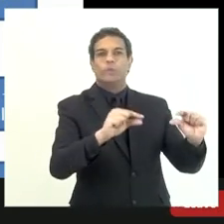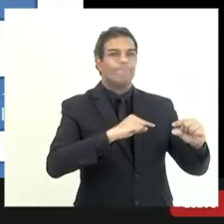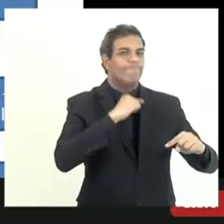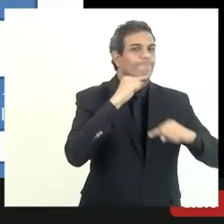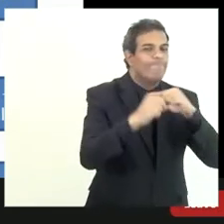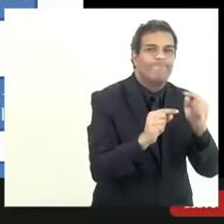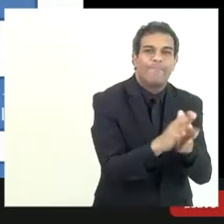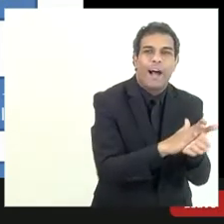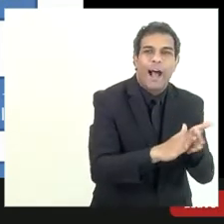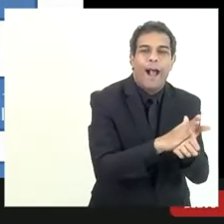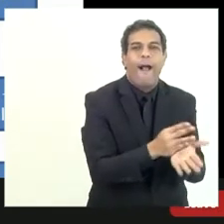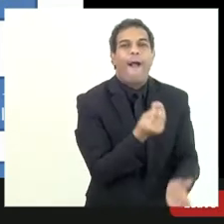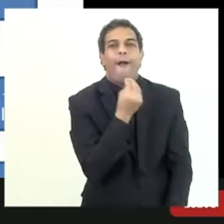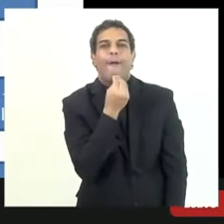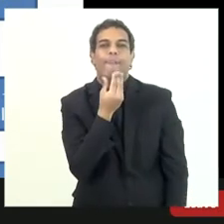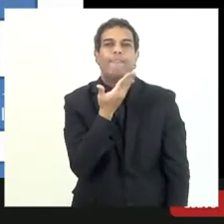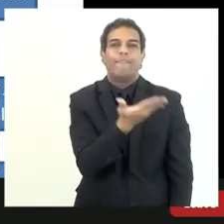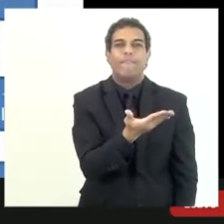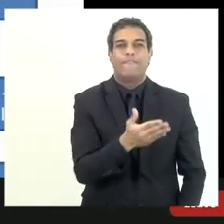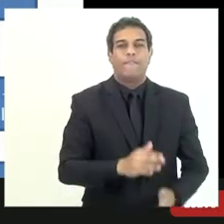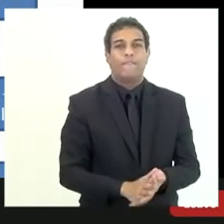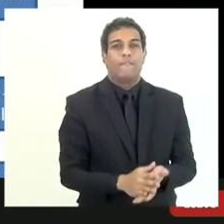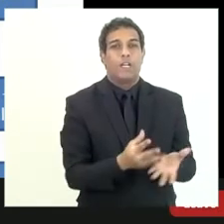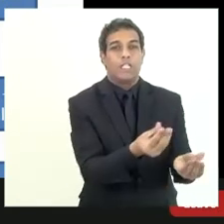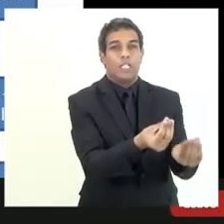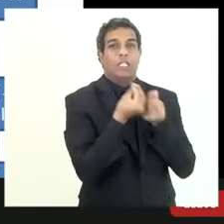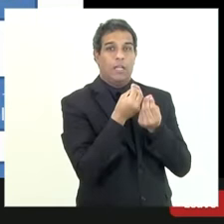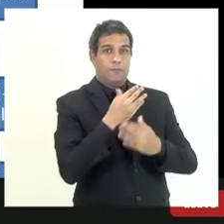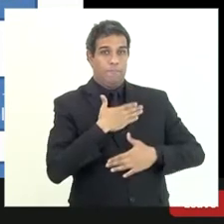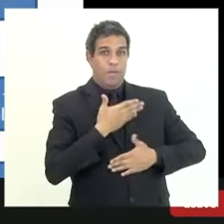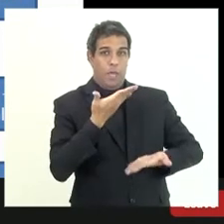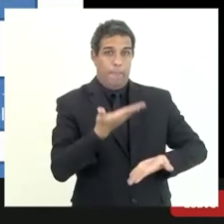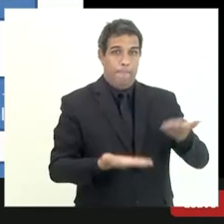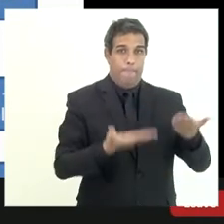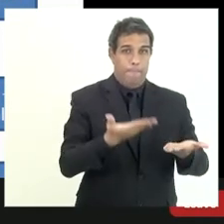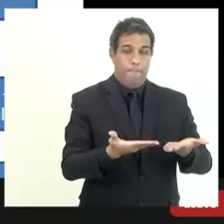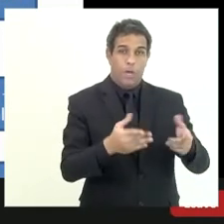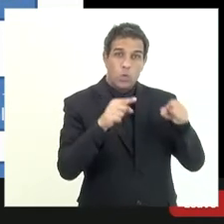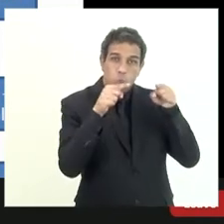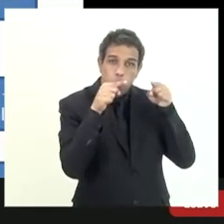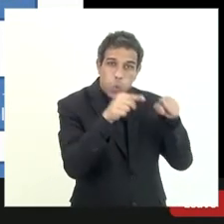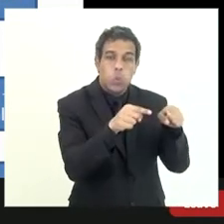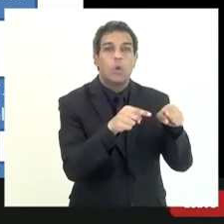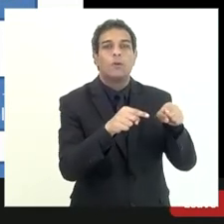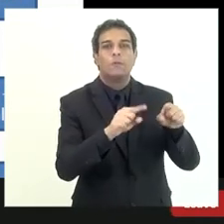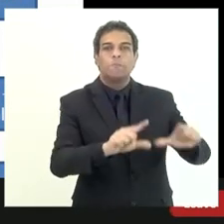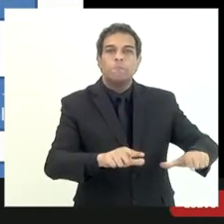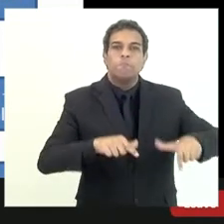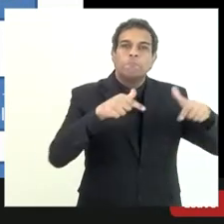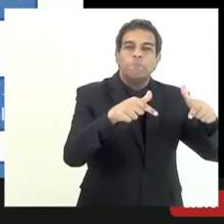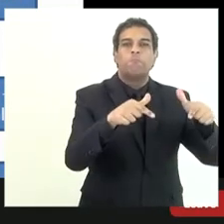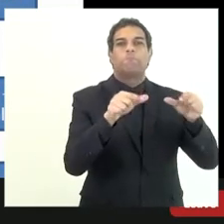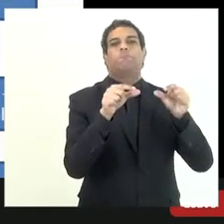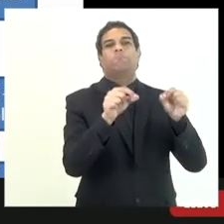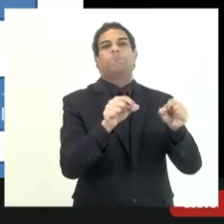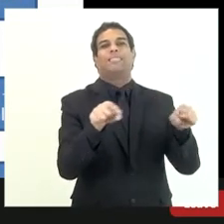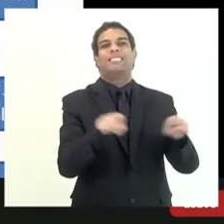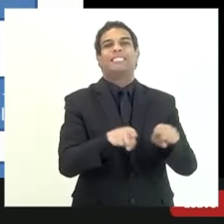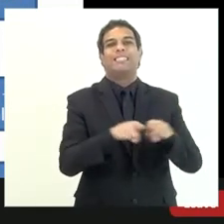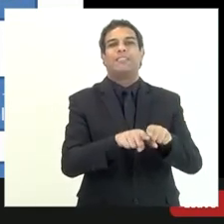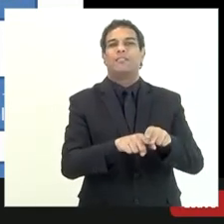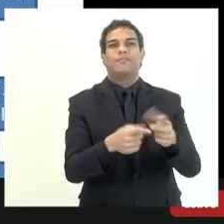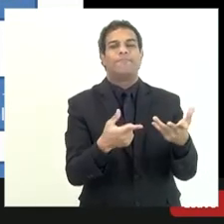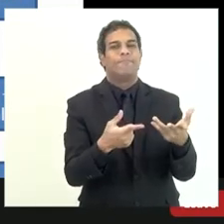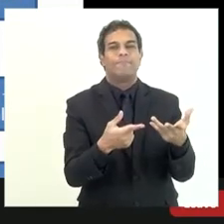recebimento obviamente ele também não vai para o meu balanço ele é considerado um ativo contingente e pela baixa